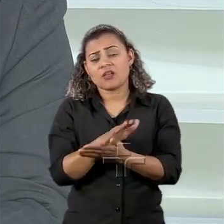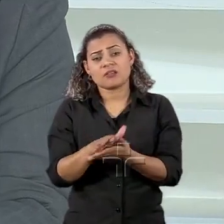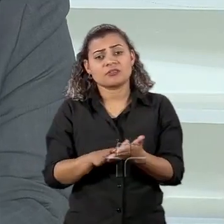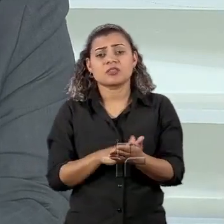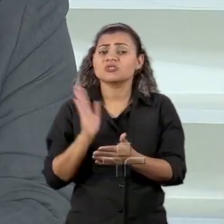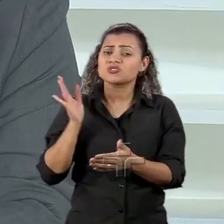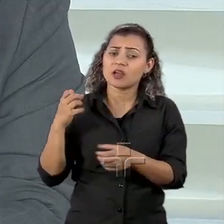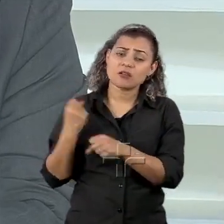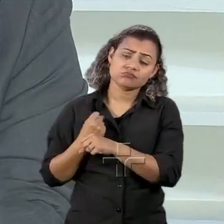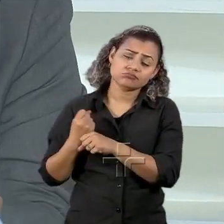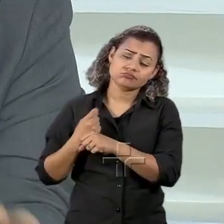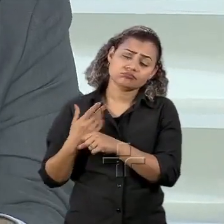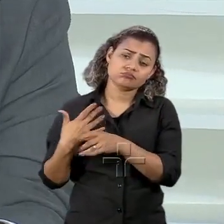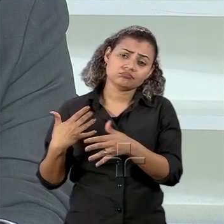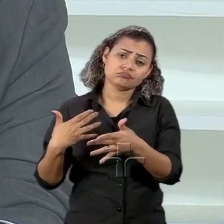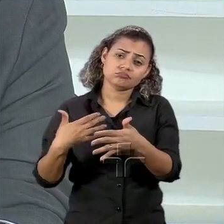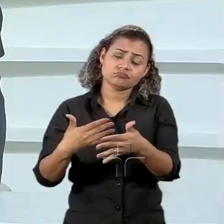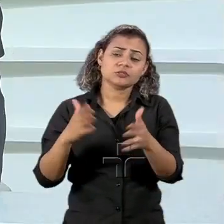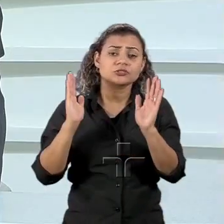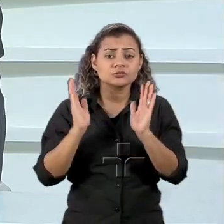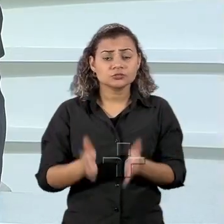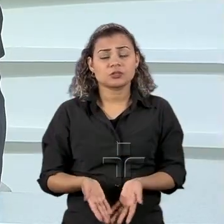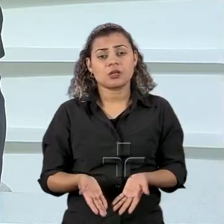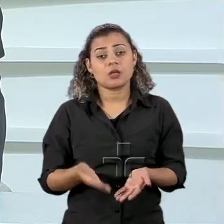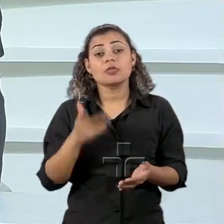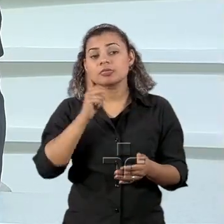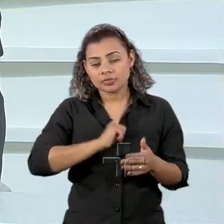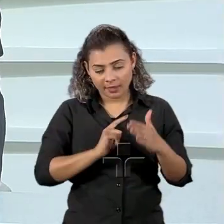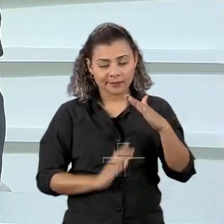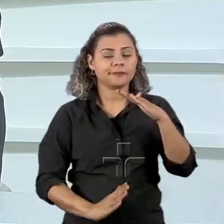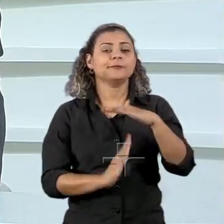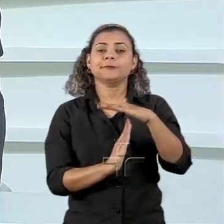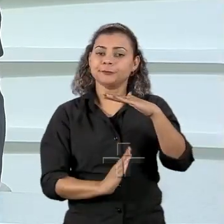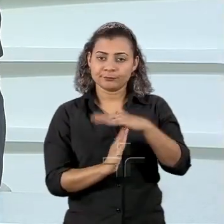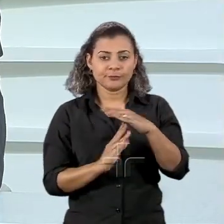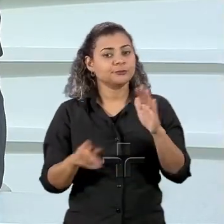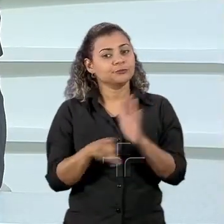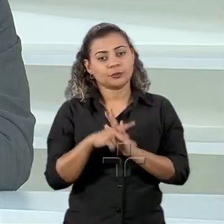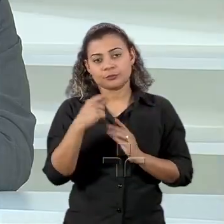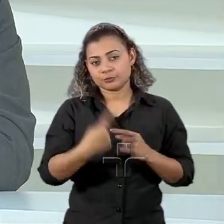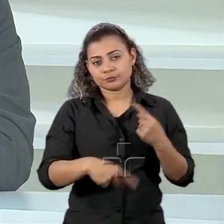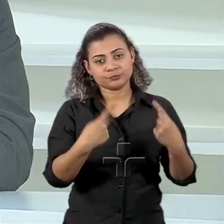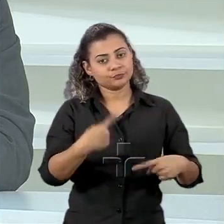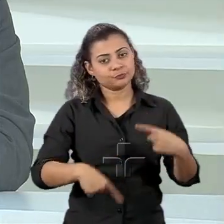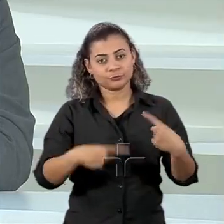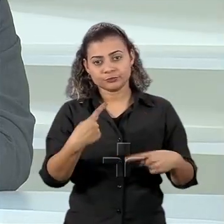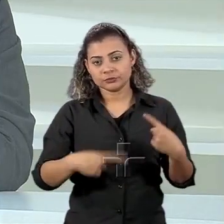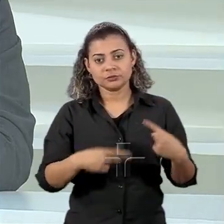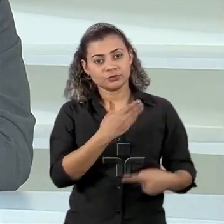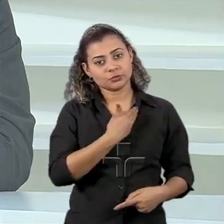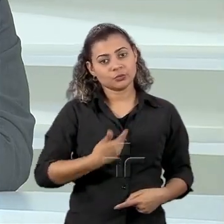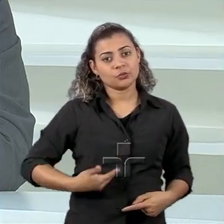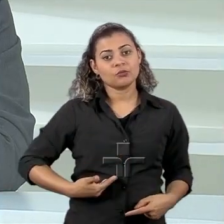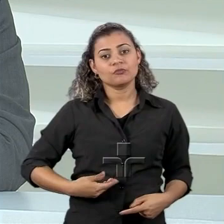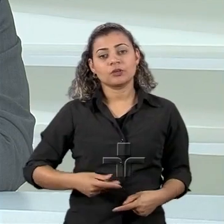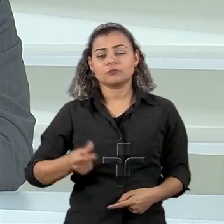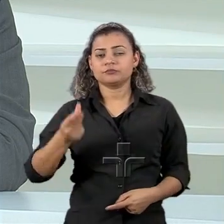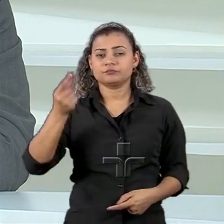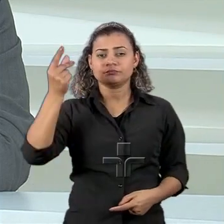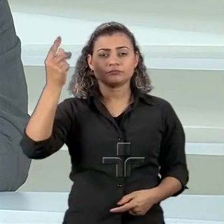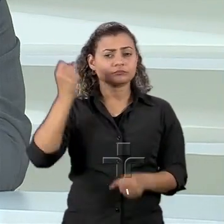longo prazo. Me parece que essa é uma limitação efetiva da política que já vem do governo de